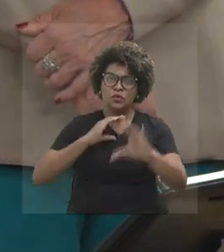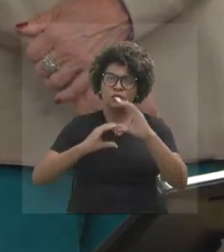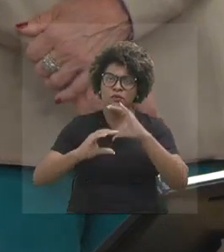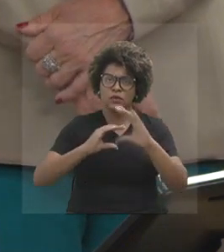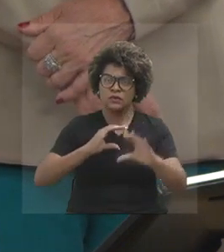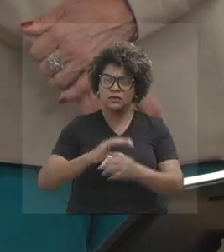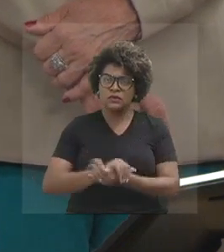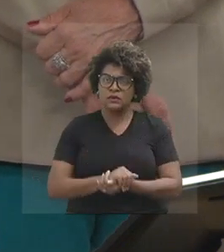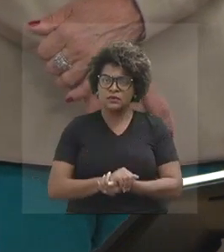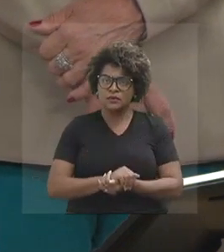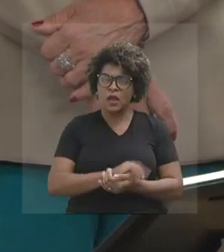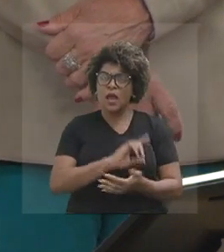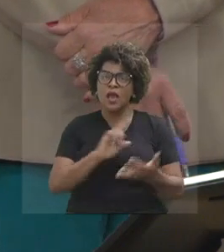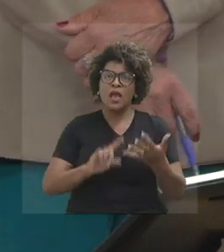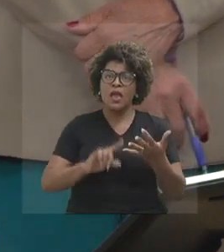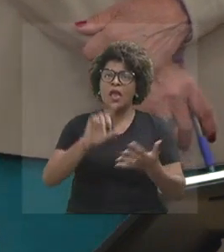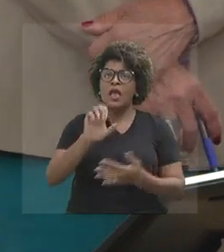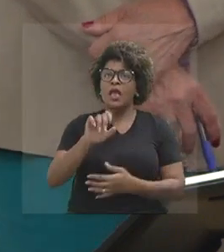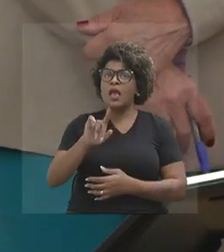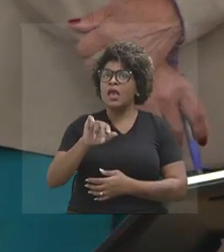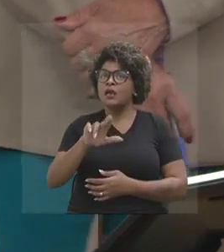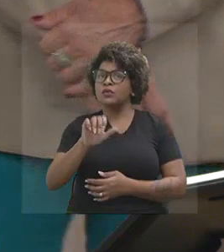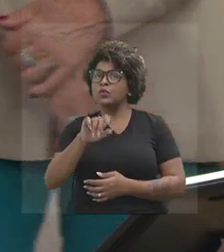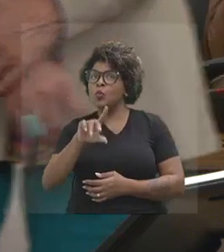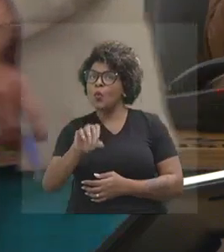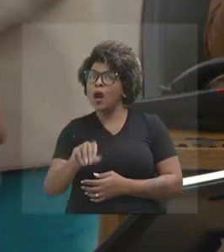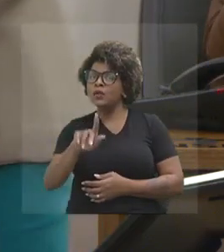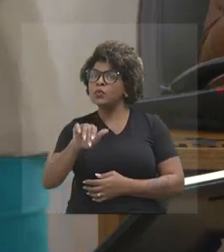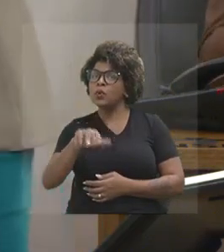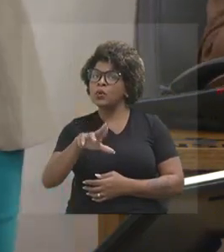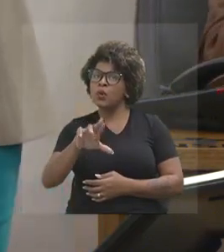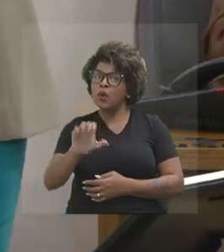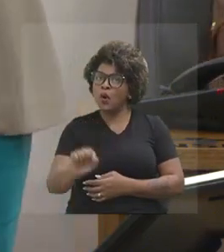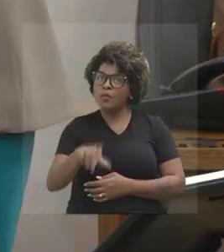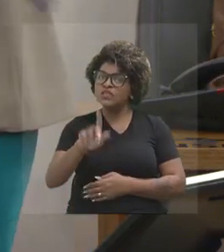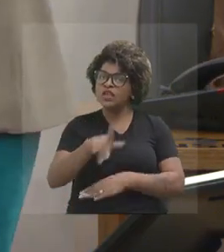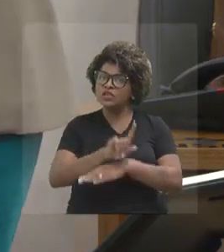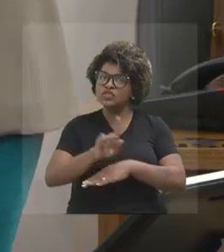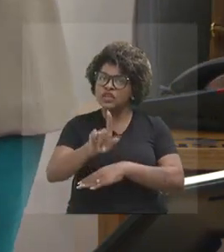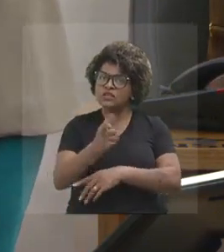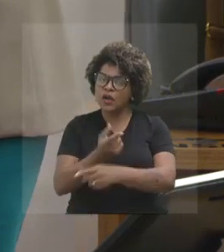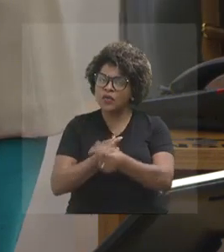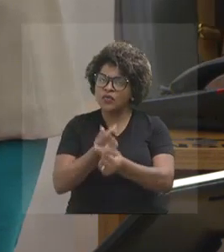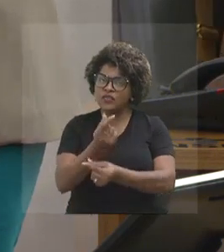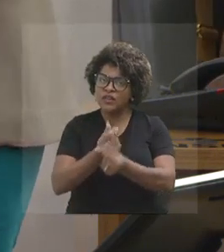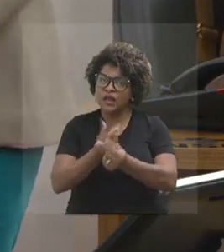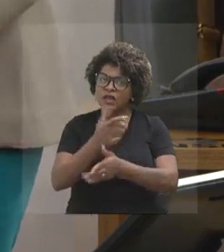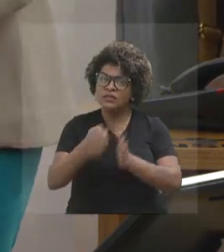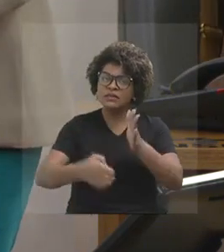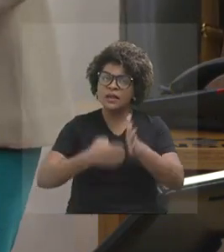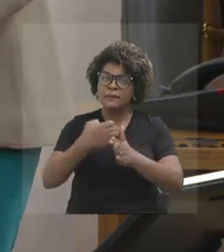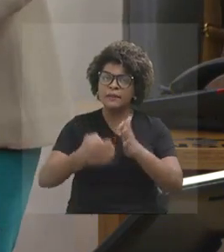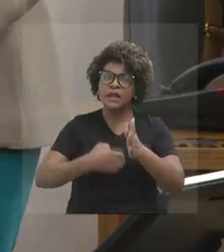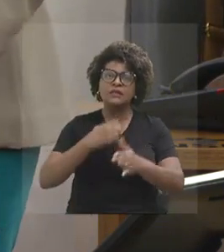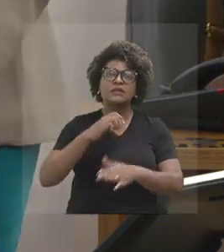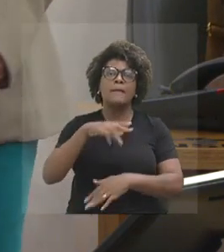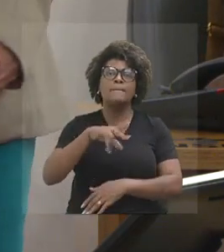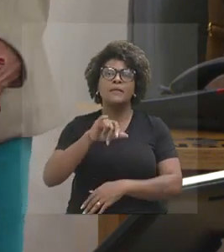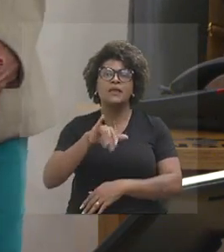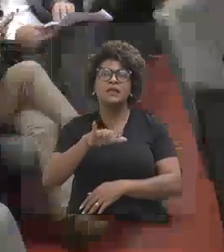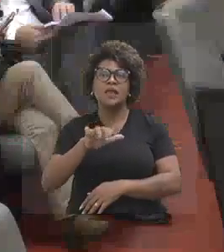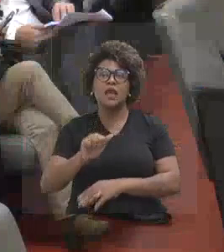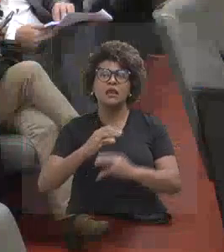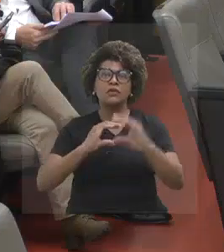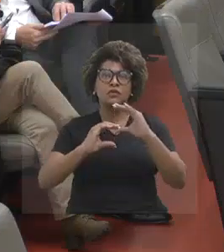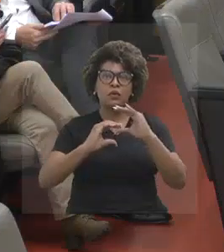Eduardo Gomes, diretor de Planejamento, Gestão e Finanças da Empresa Mineira de Comunicação, Flávia